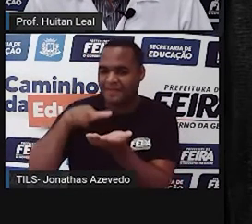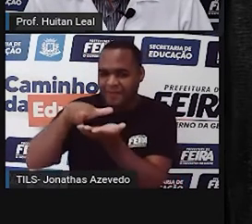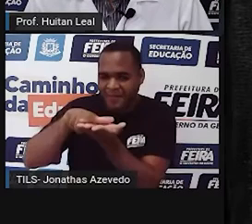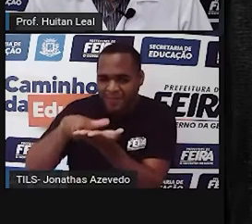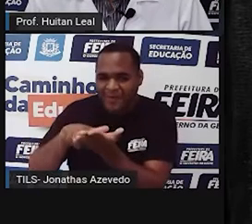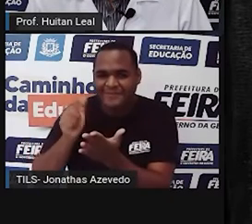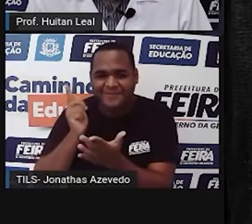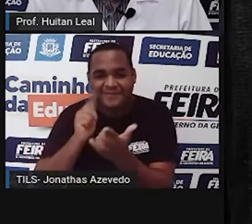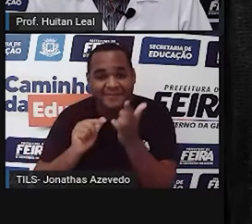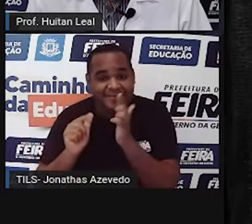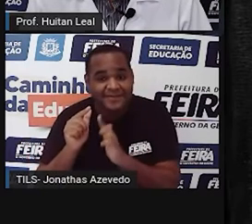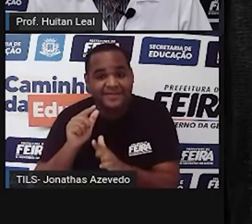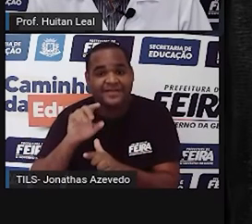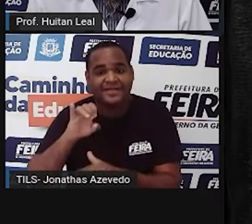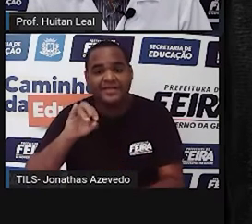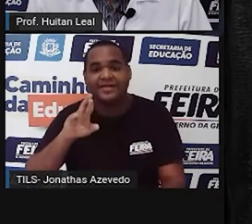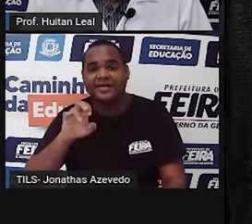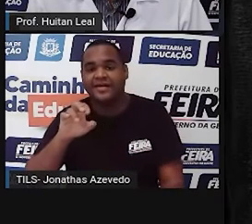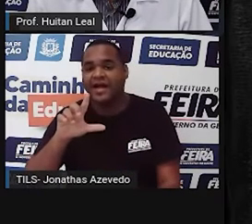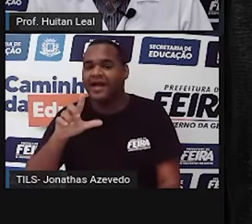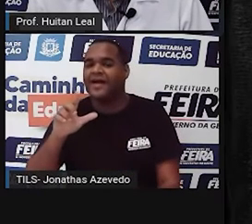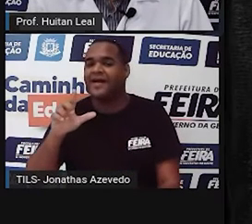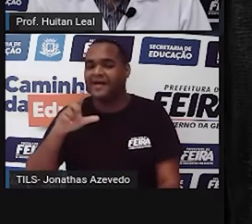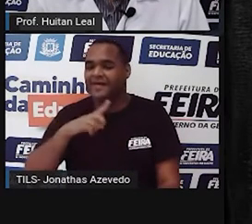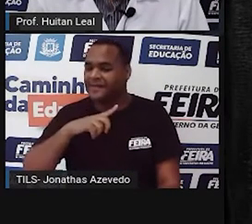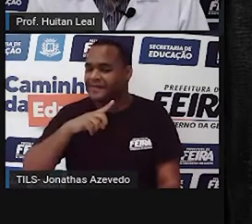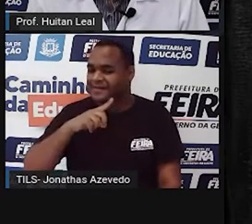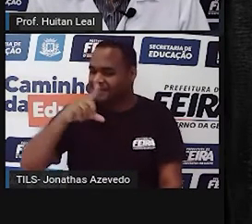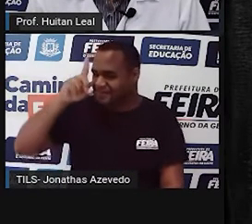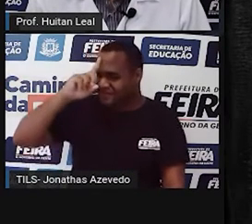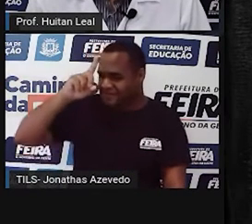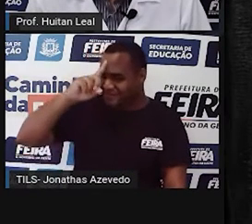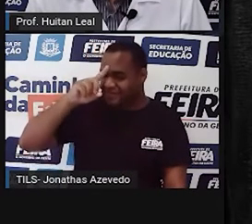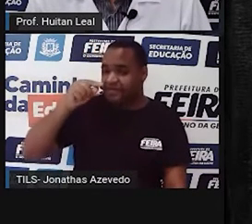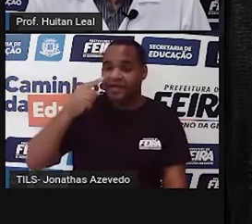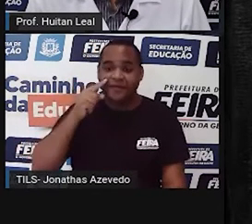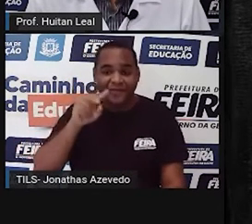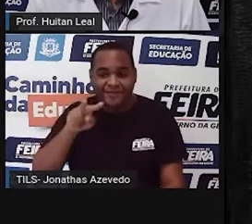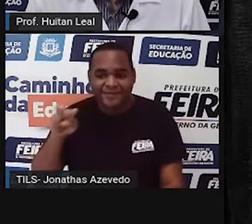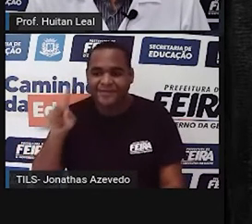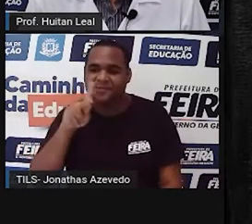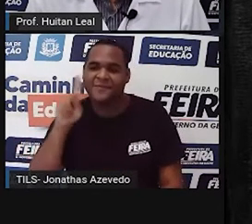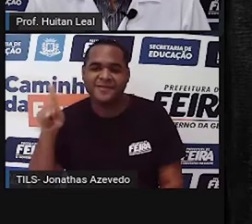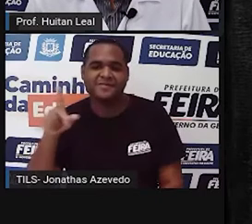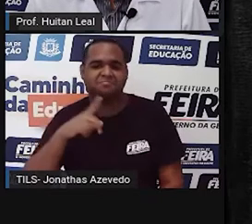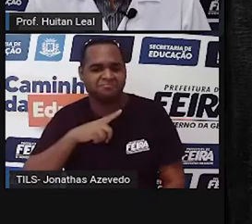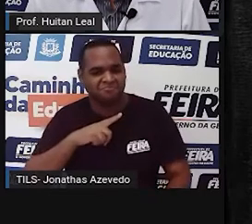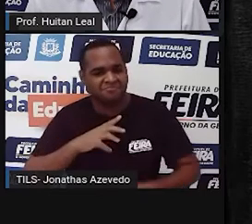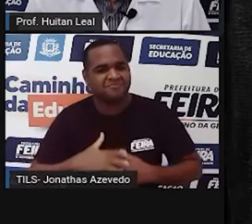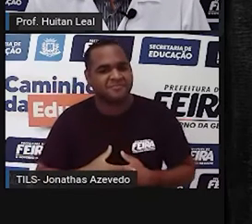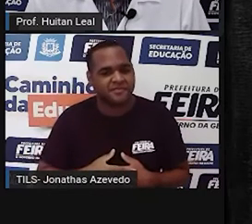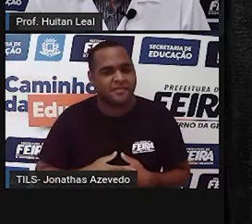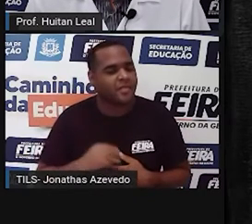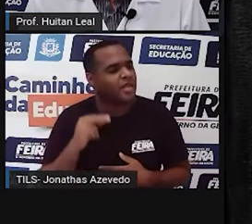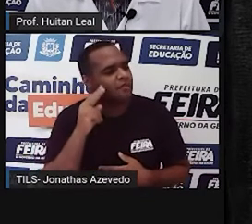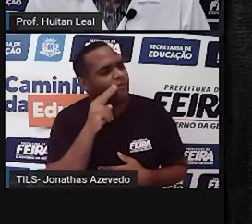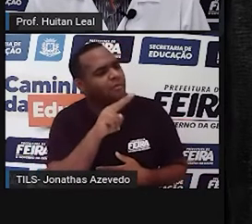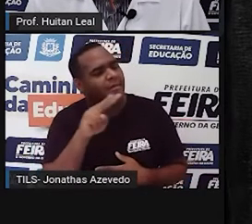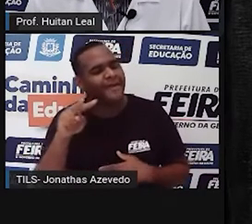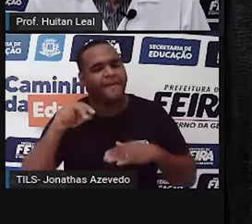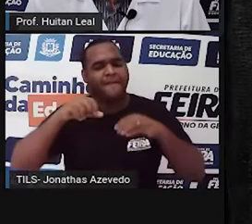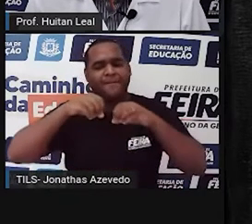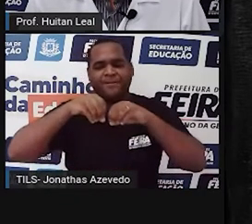Israel estava todo dentro do olhar da professora. E o olhar começou a se